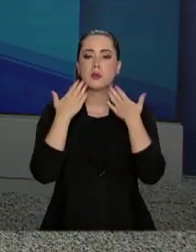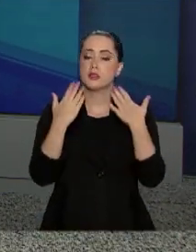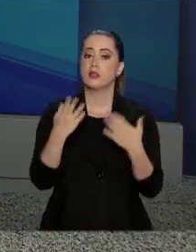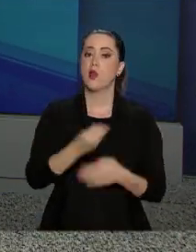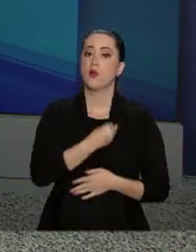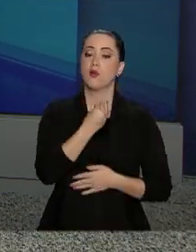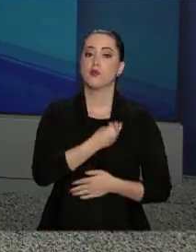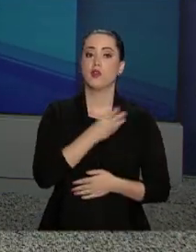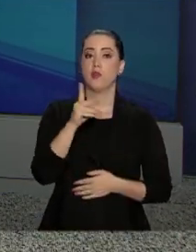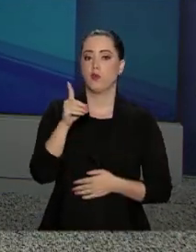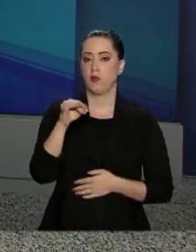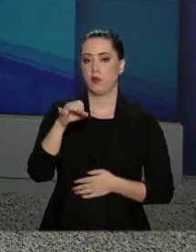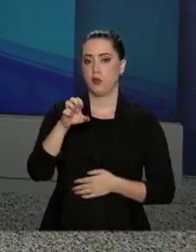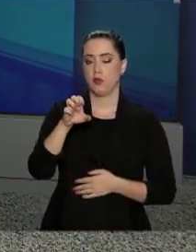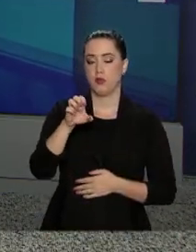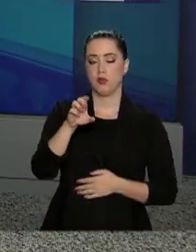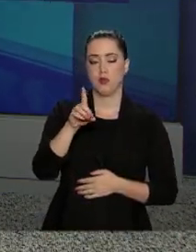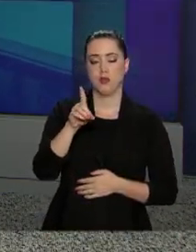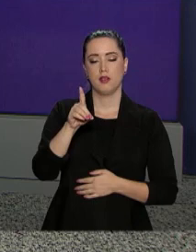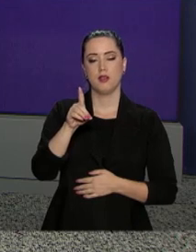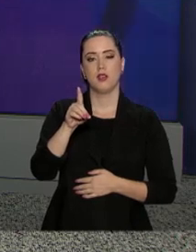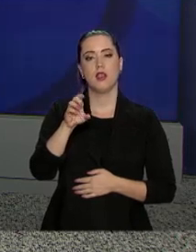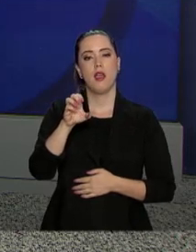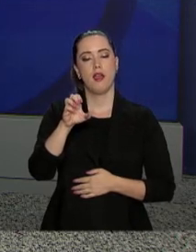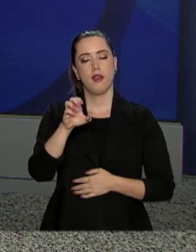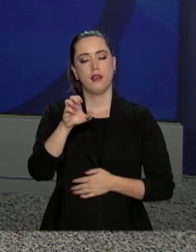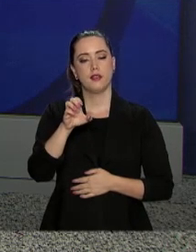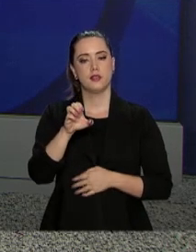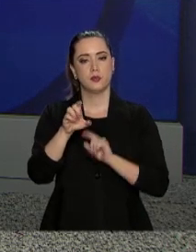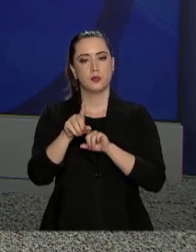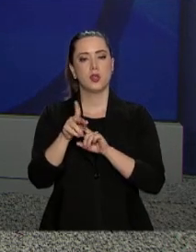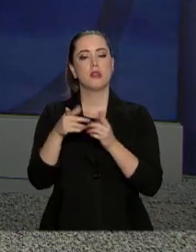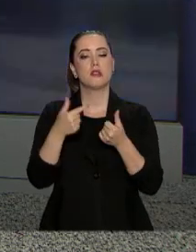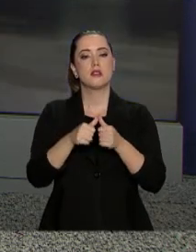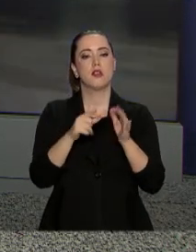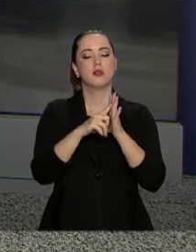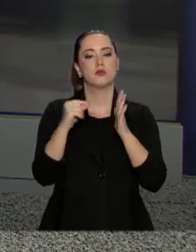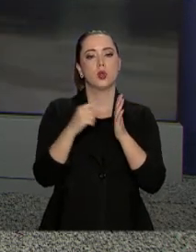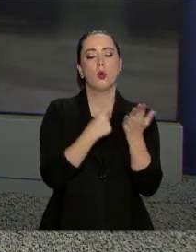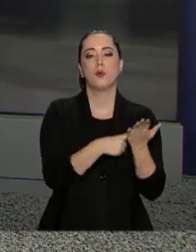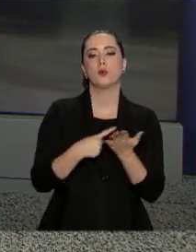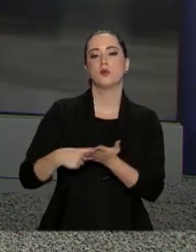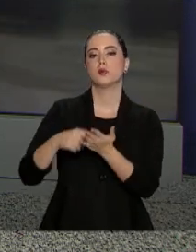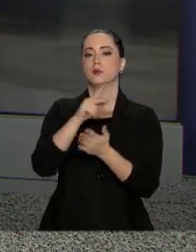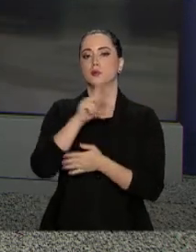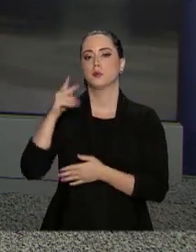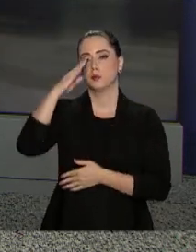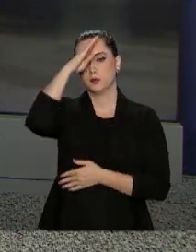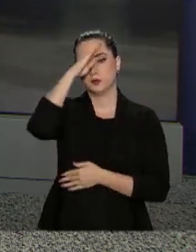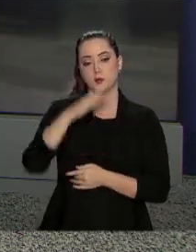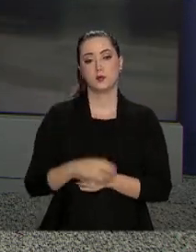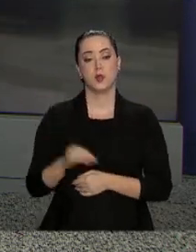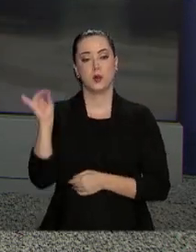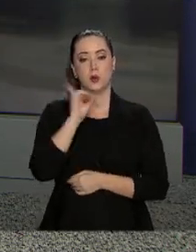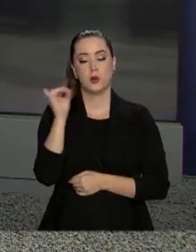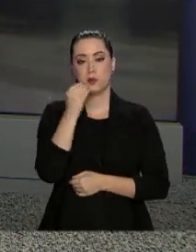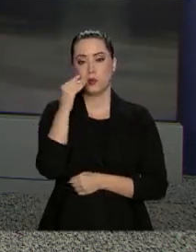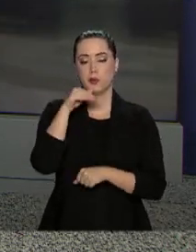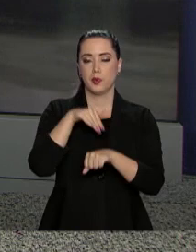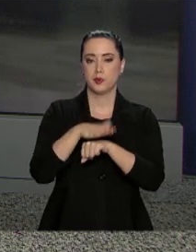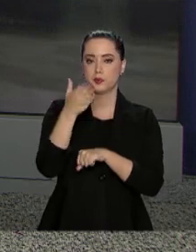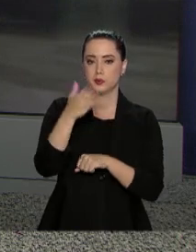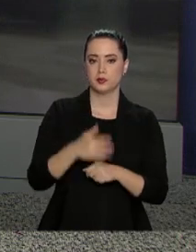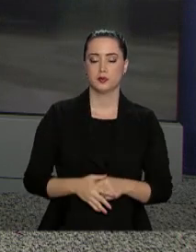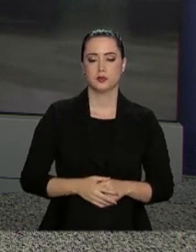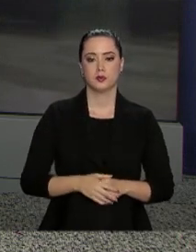vivo com o repórter Daniele Popov, que está no Palácio do Planalto e tem informações sobre a agenda do presidente Jair Bolsonaro. Olá, Daniele. Boa